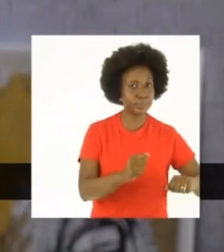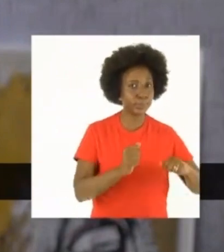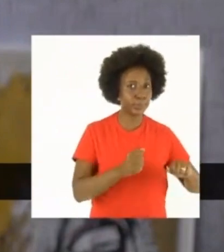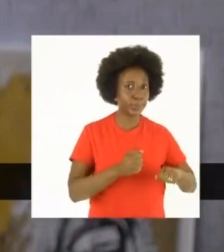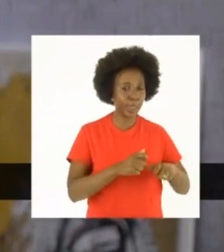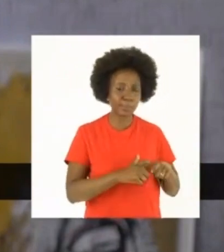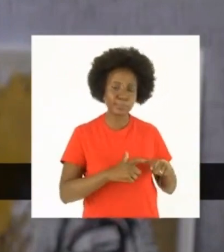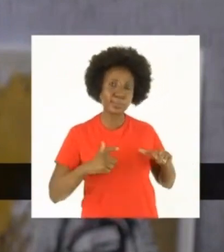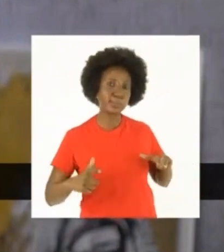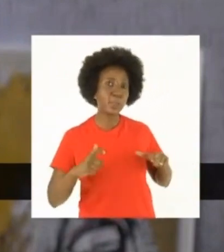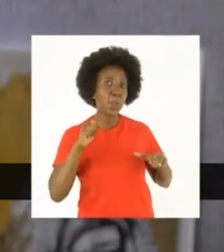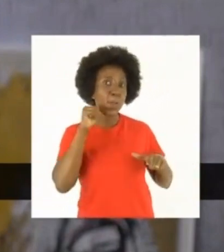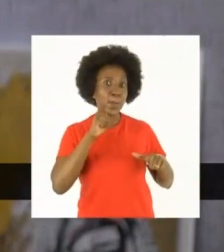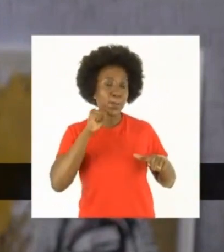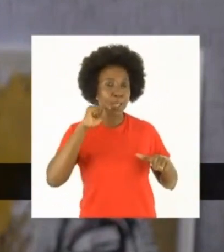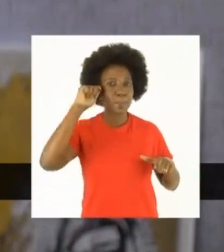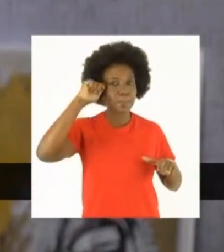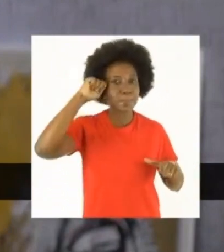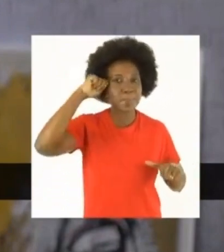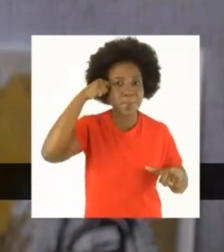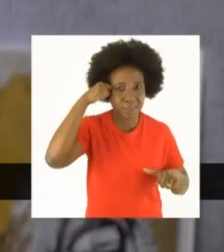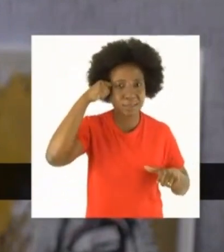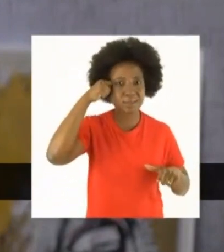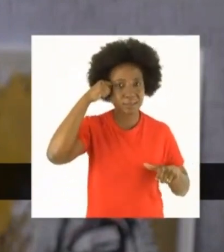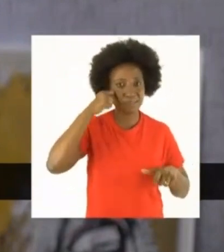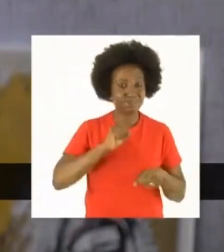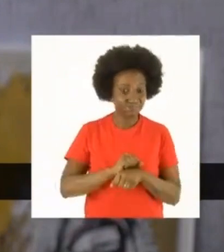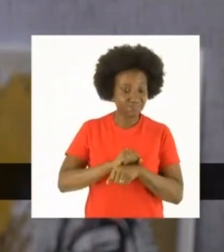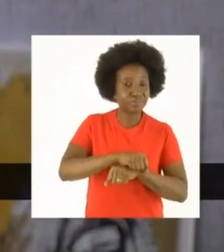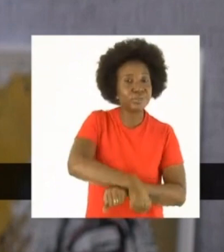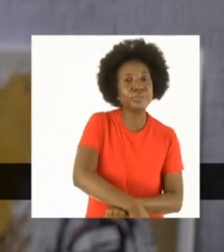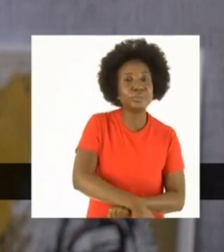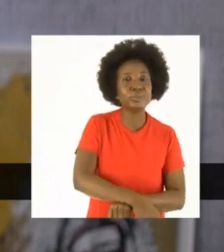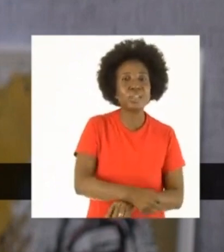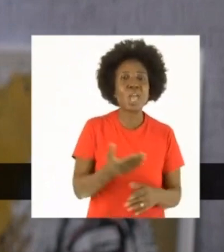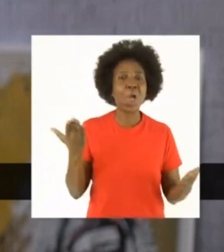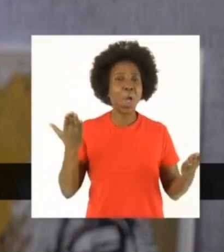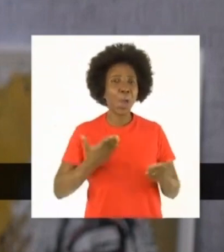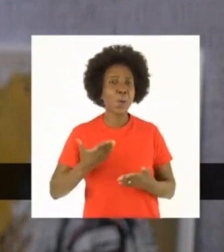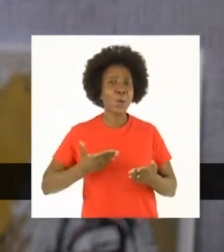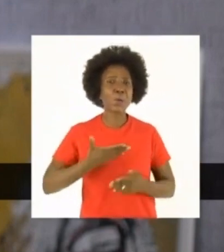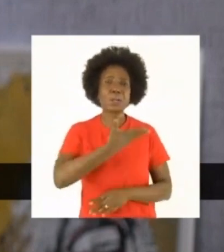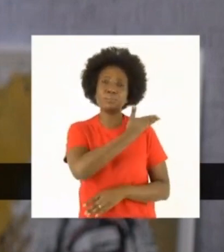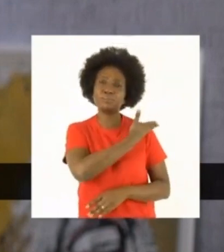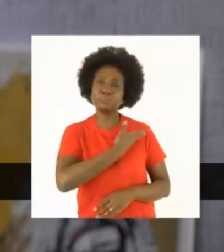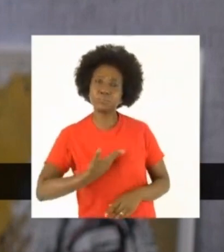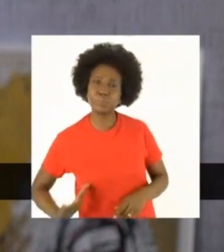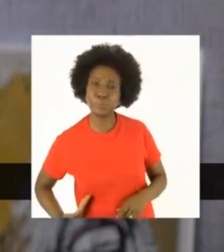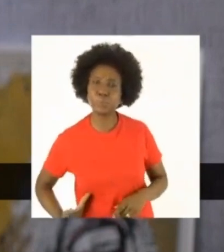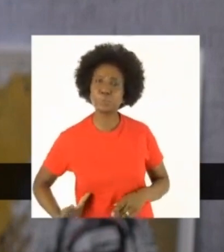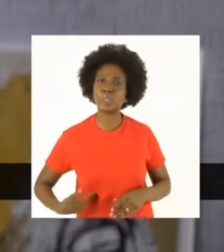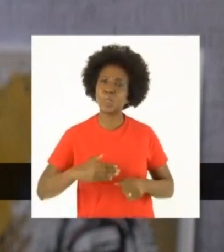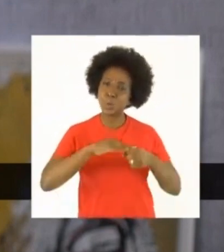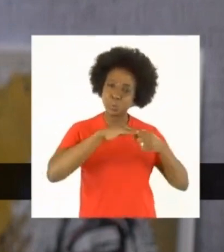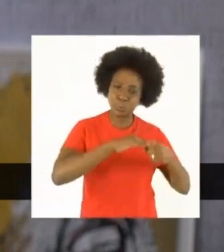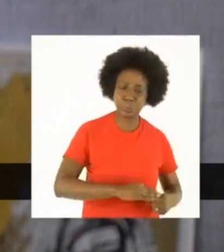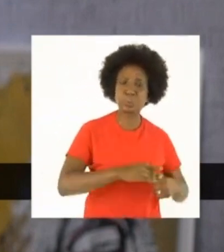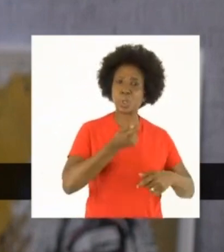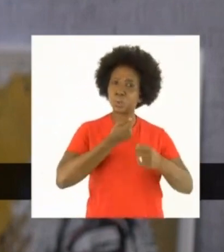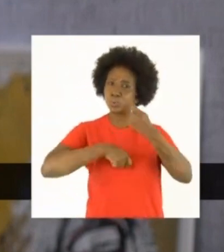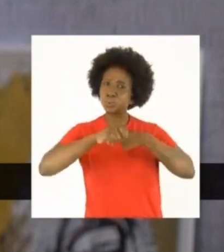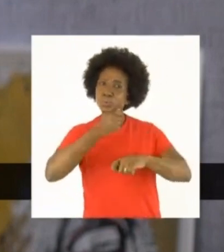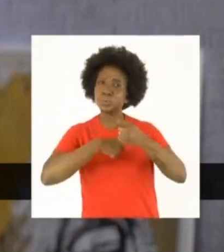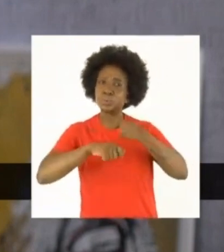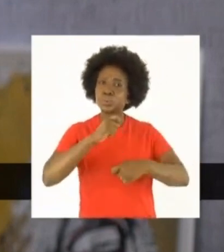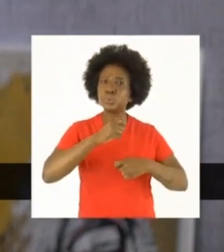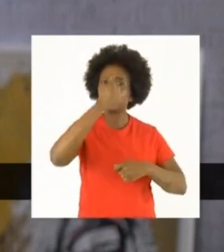grande maioria Por mulheres negras em situação de grande exploração E agora, a política econômica desumana